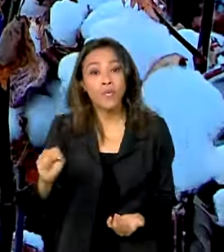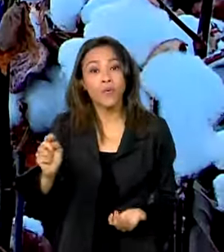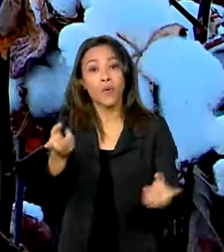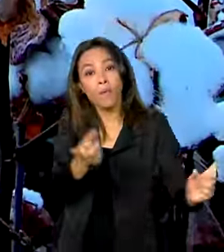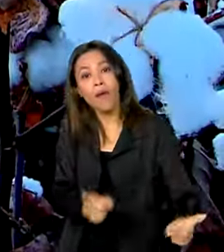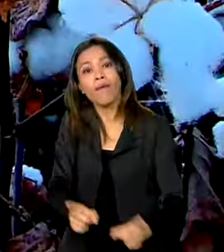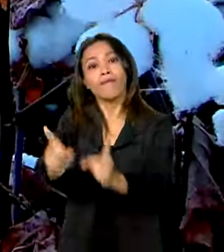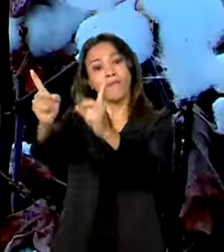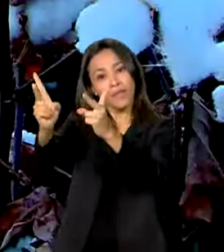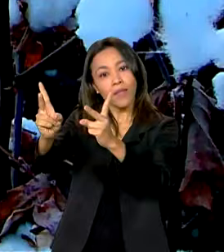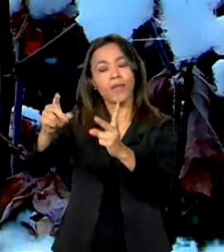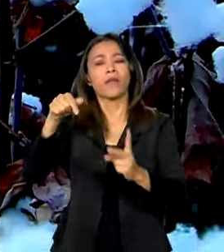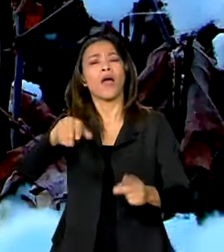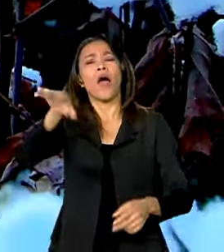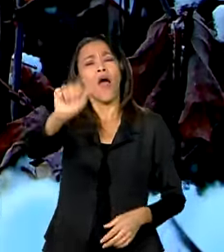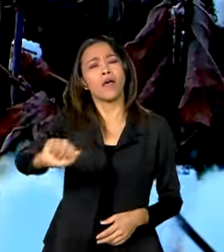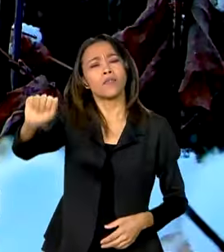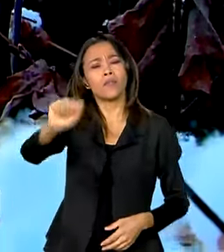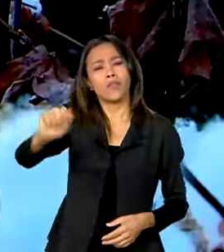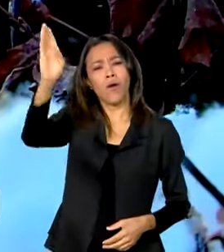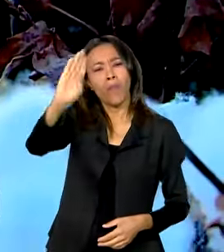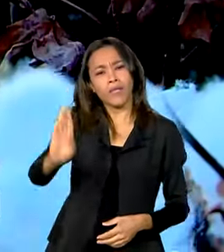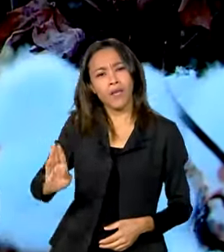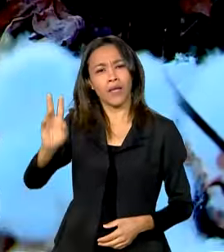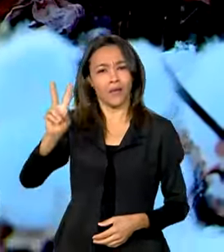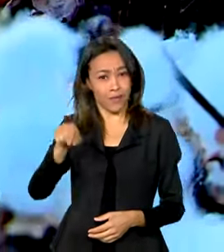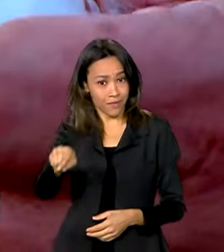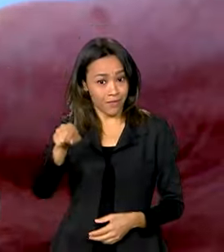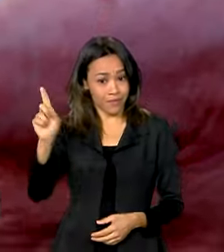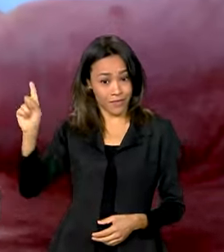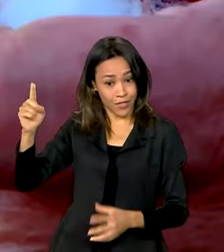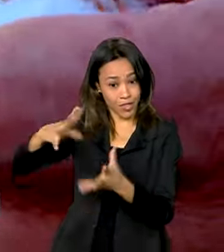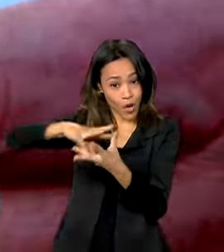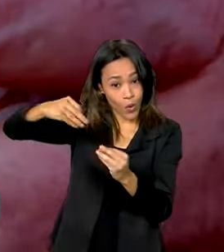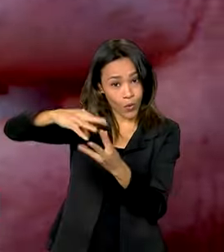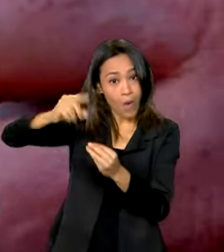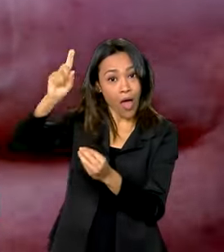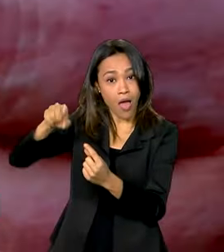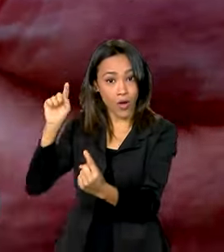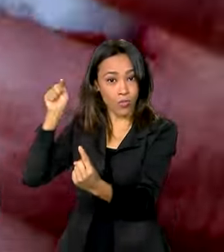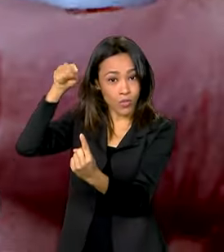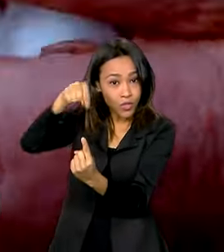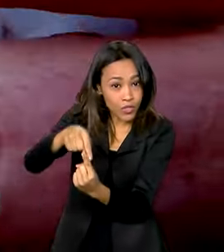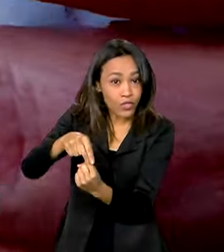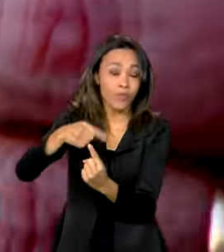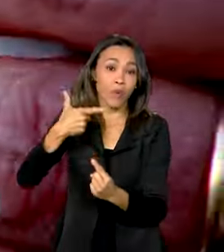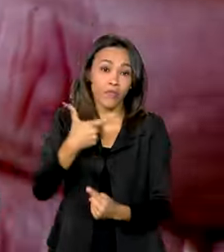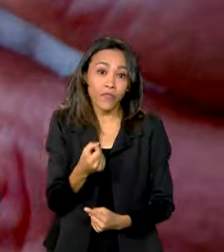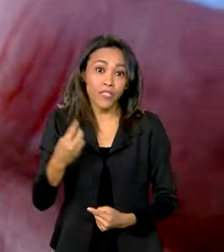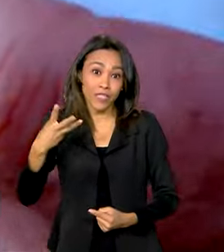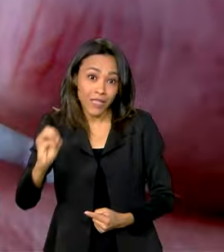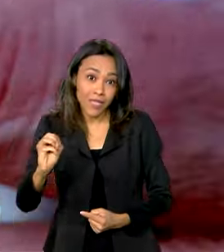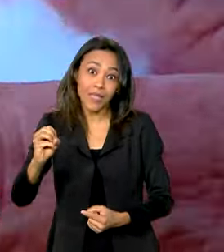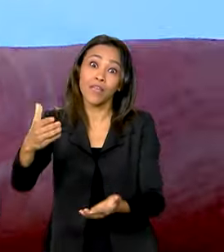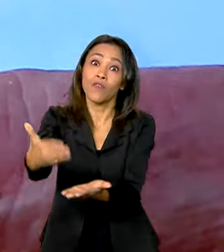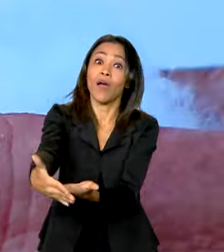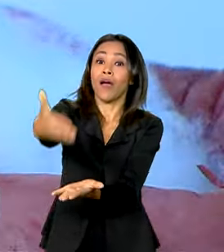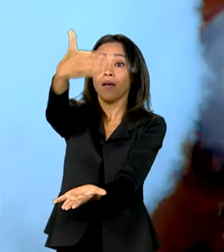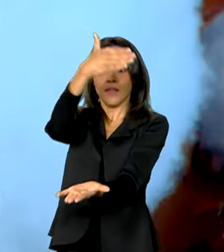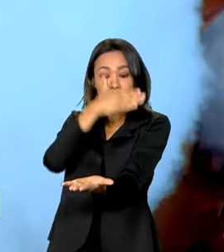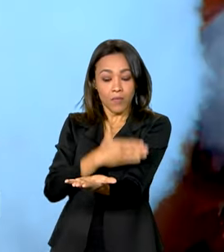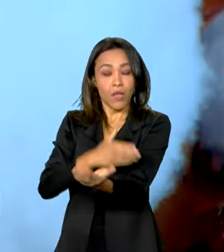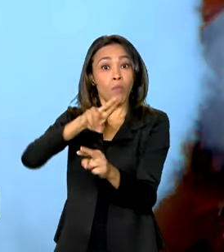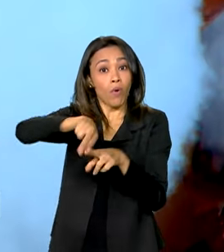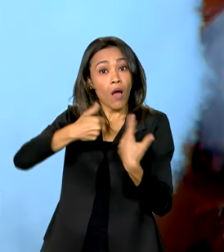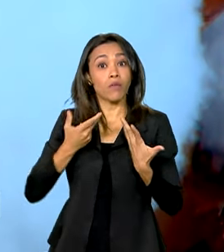De acordo com a Associação Brasileira dos Produtores de Algodão, esta era uma meta para 2030, que foi antecipada pelos avanços